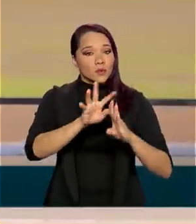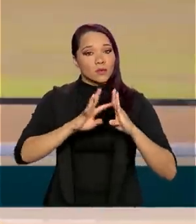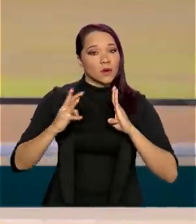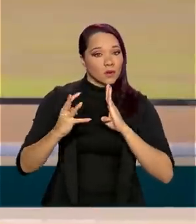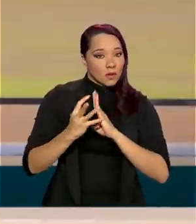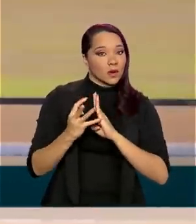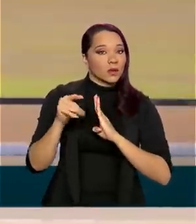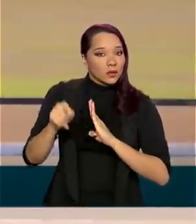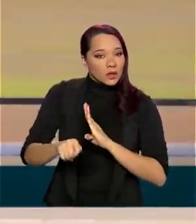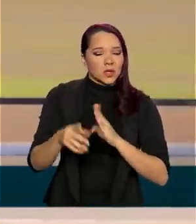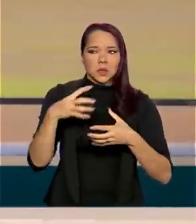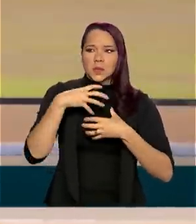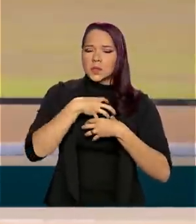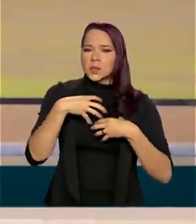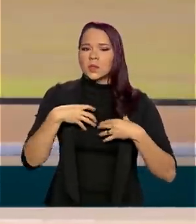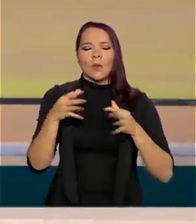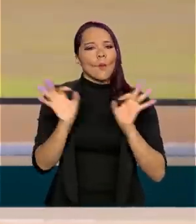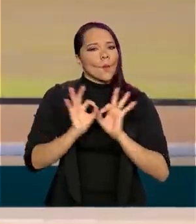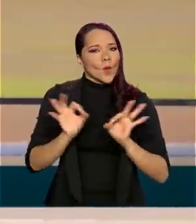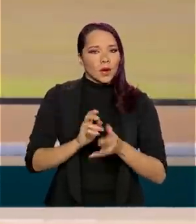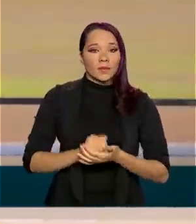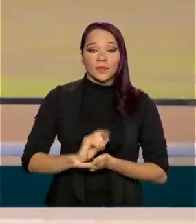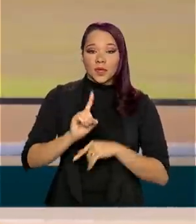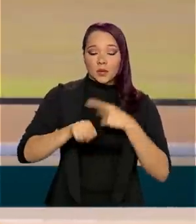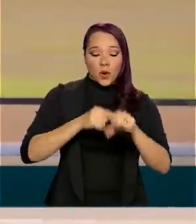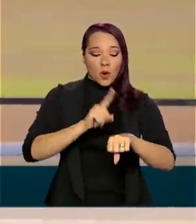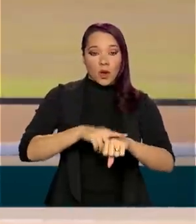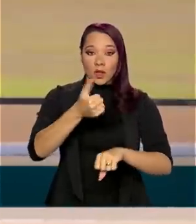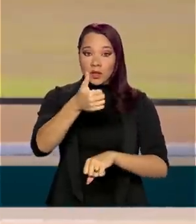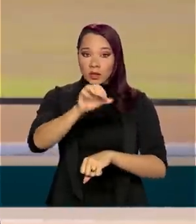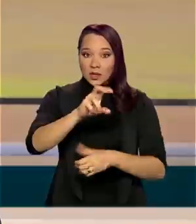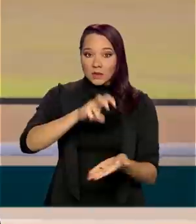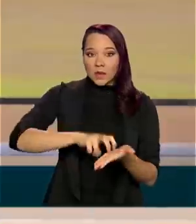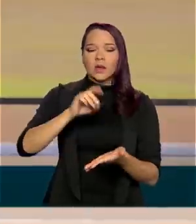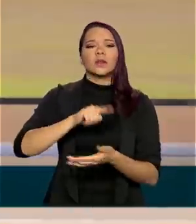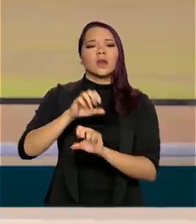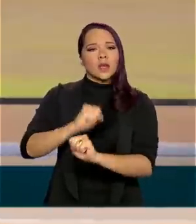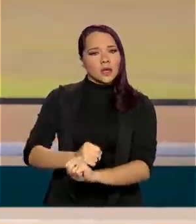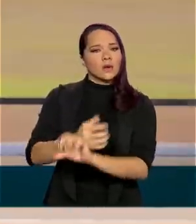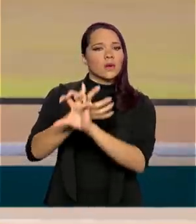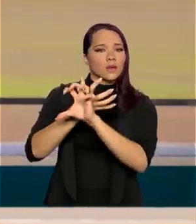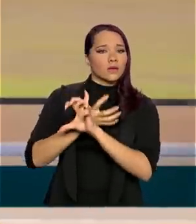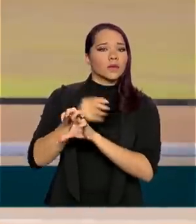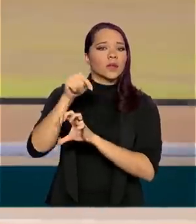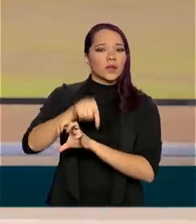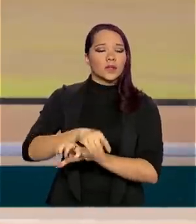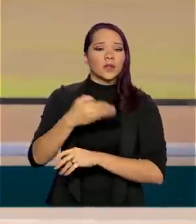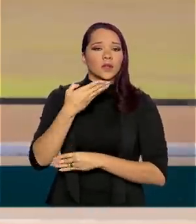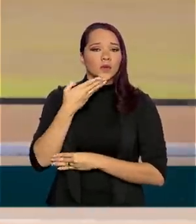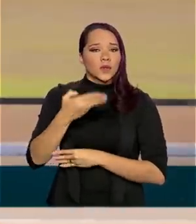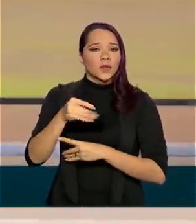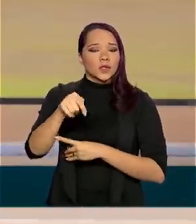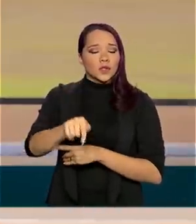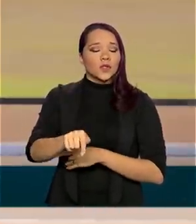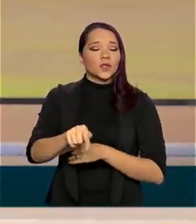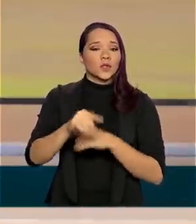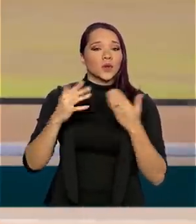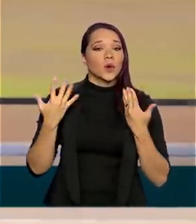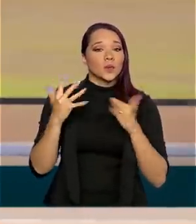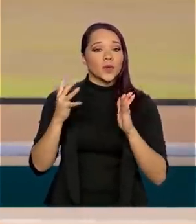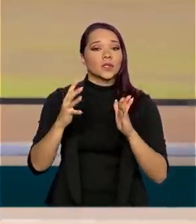Alvorada sem sintomas. Daqui a pouco, às 10 horas, ele participa por videoconferência de uma solenidade comemorativa